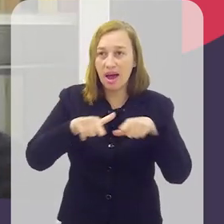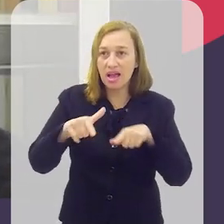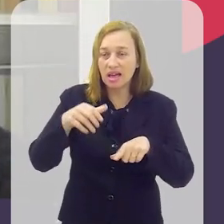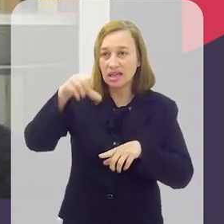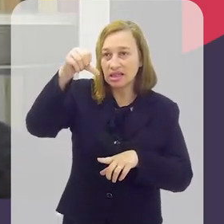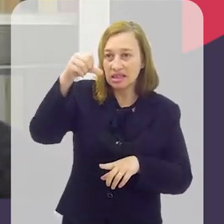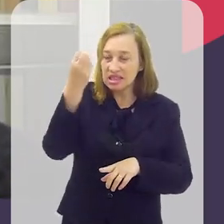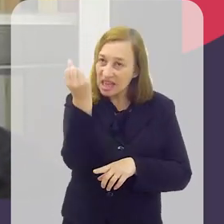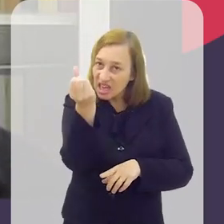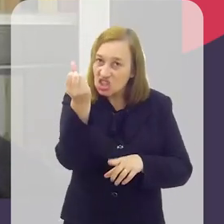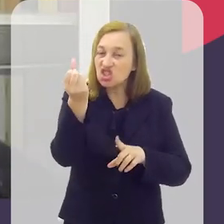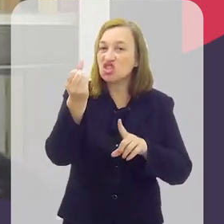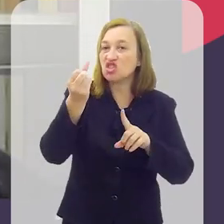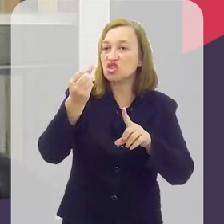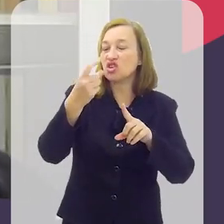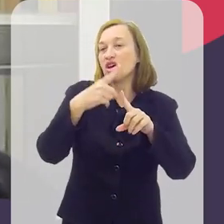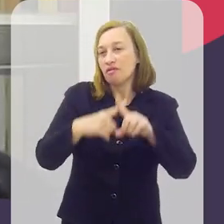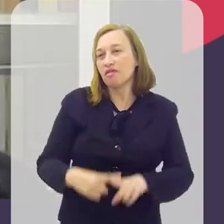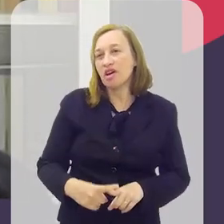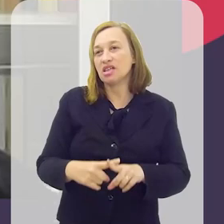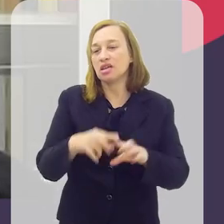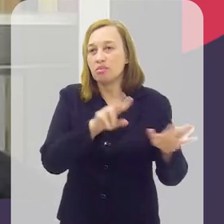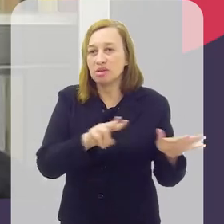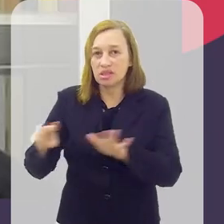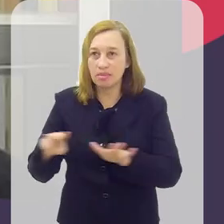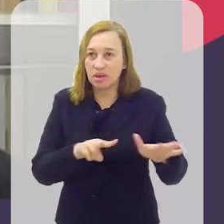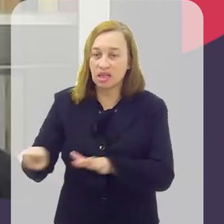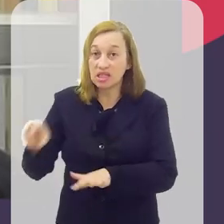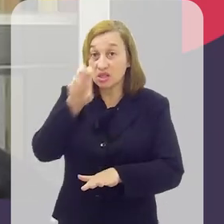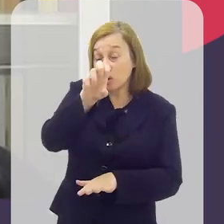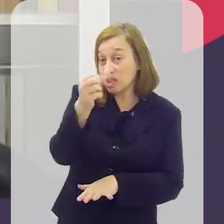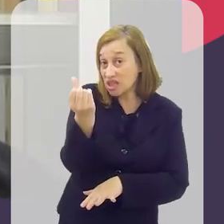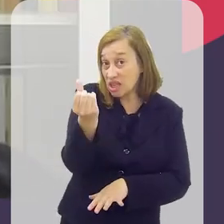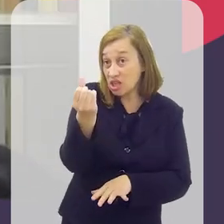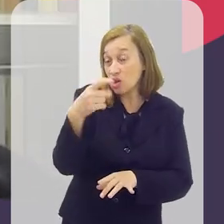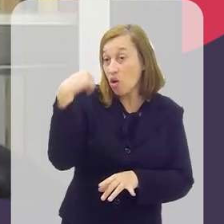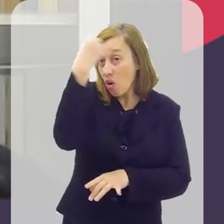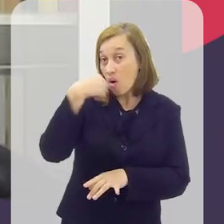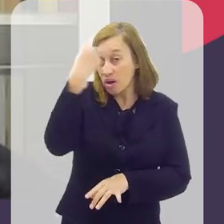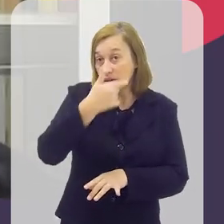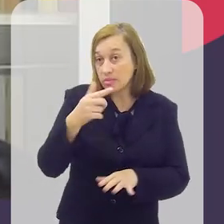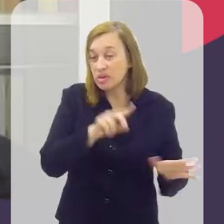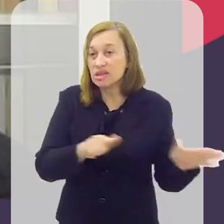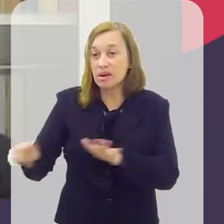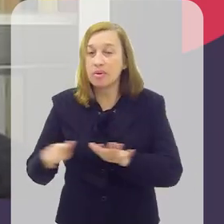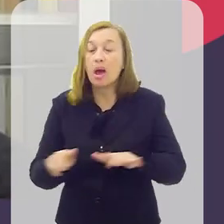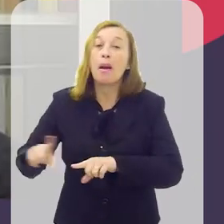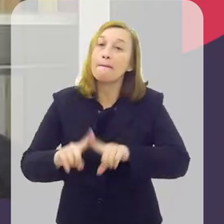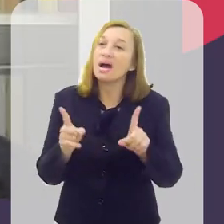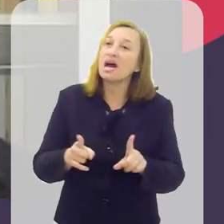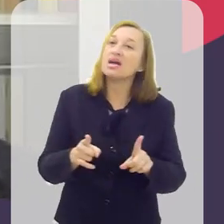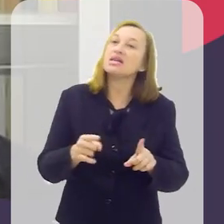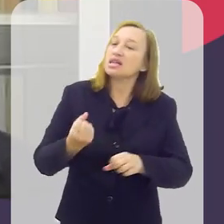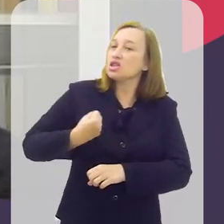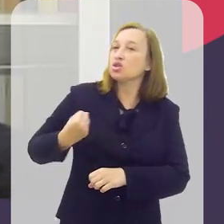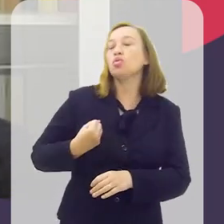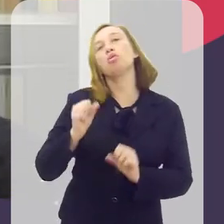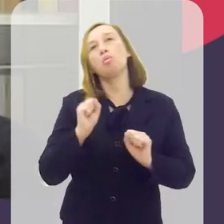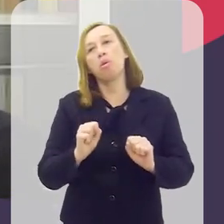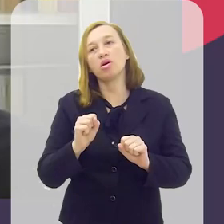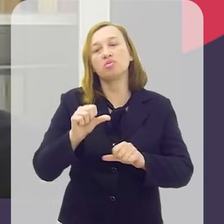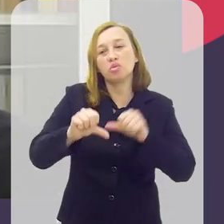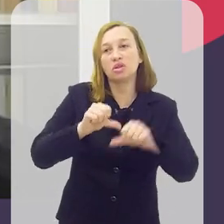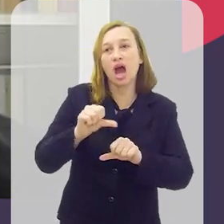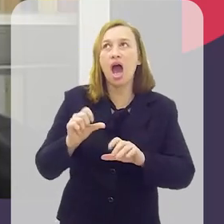vezes por semana, o que dava aí uma média de 56 horas por semana. Mas esse número pode mascarar algumas